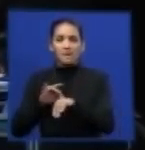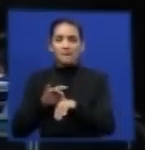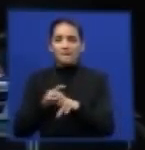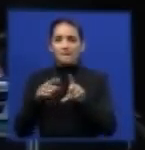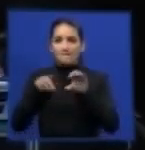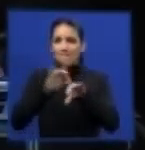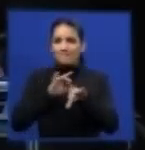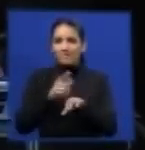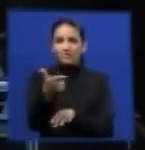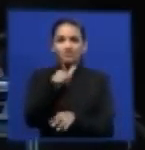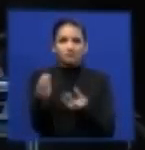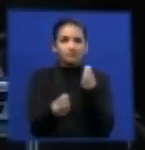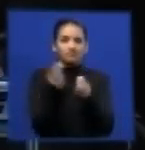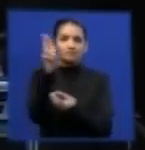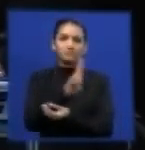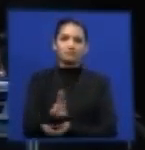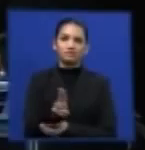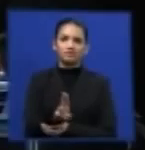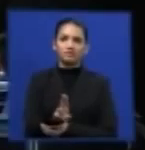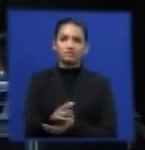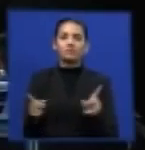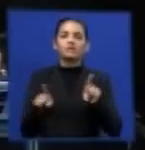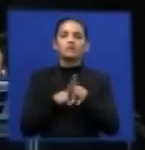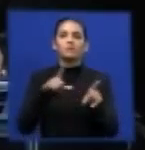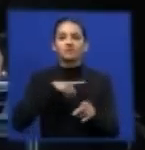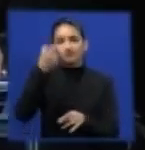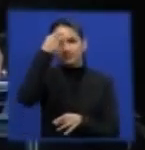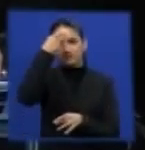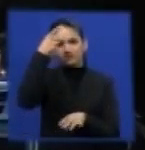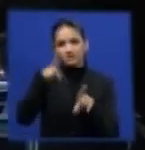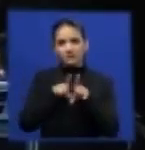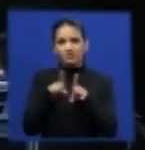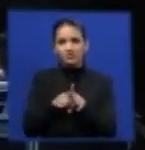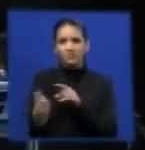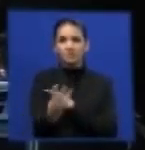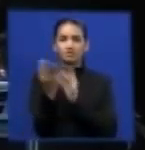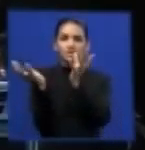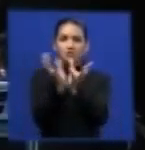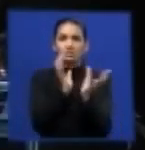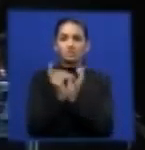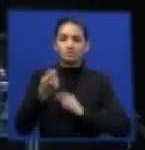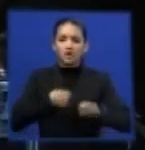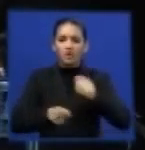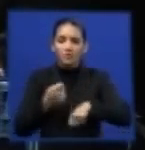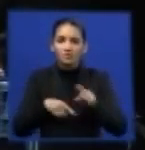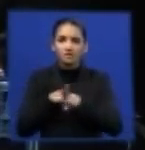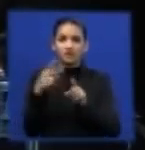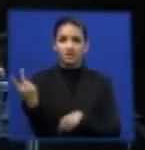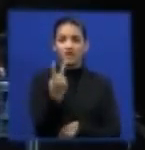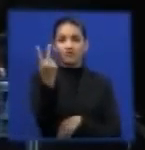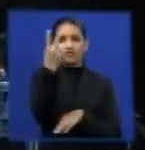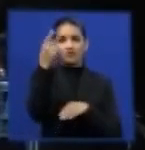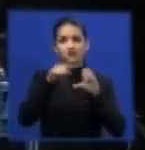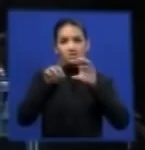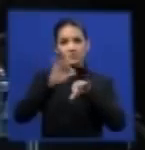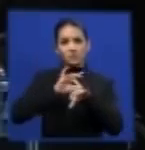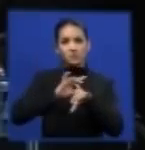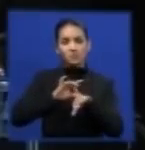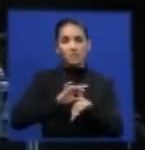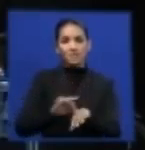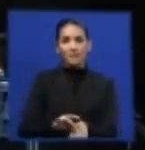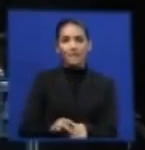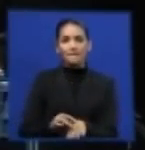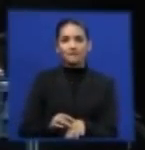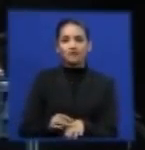vida. E há uma conscientização, nos três blocos econômicos, da valorização do pneu inservível.